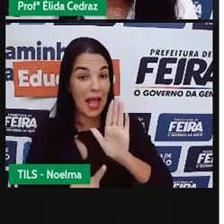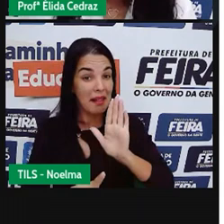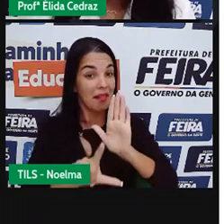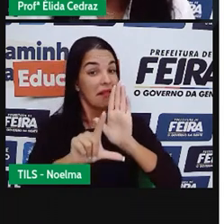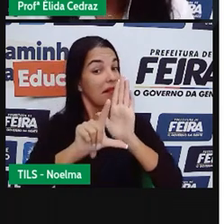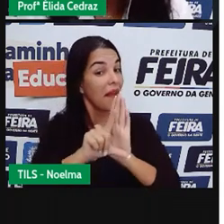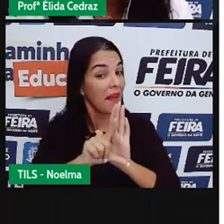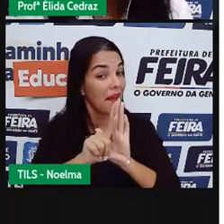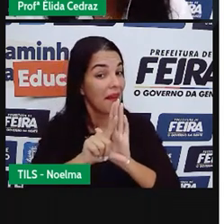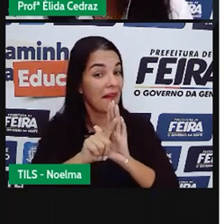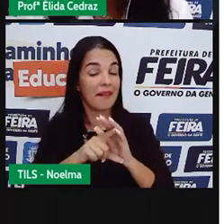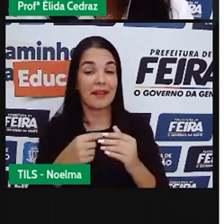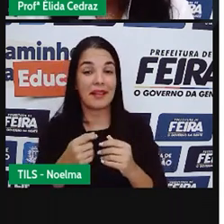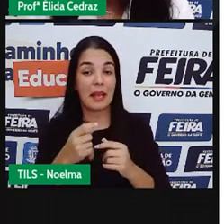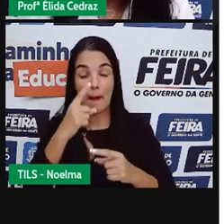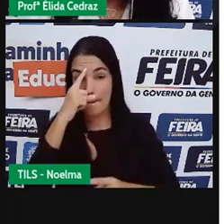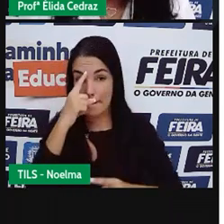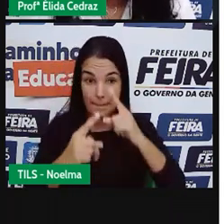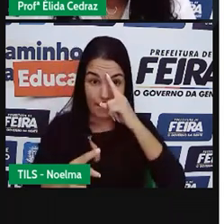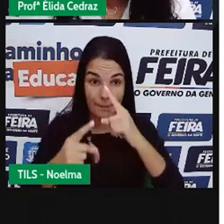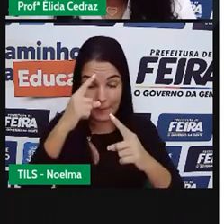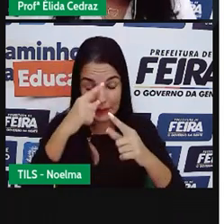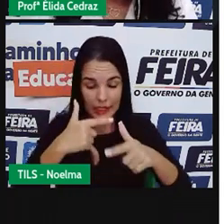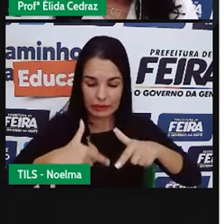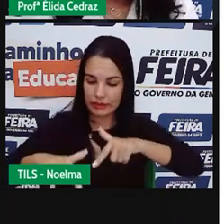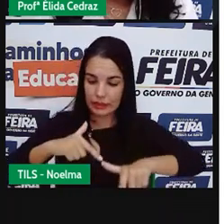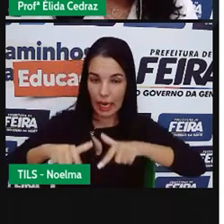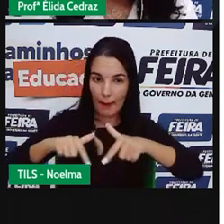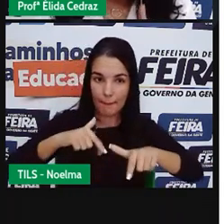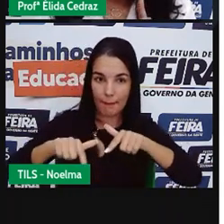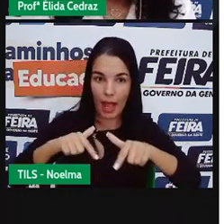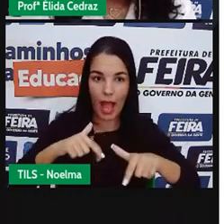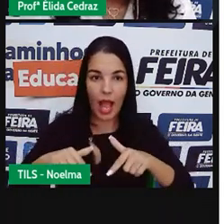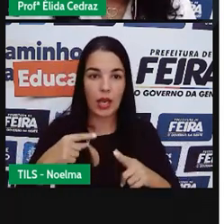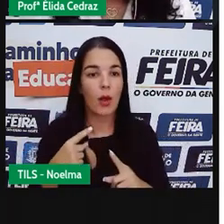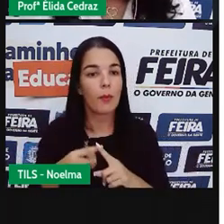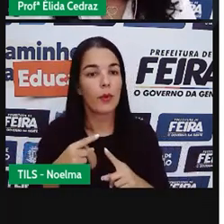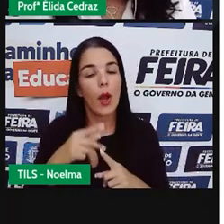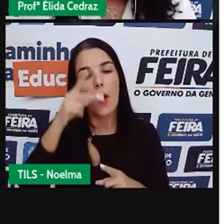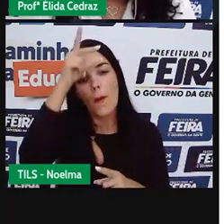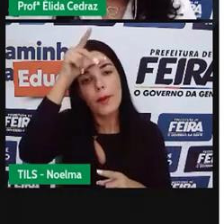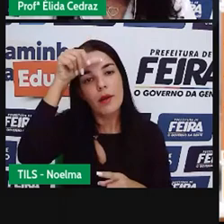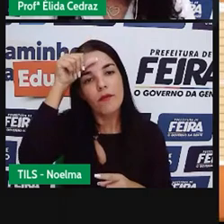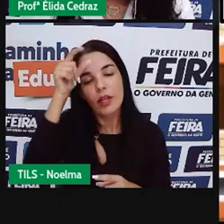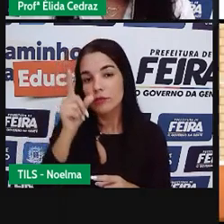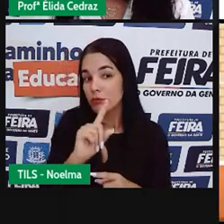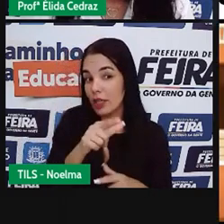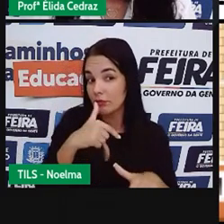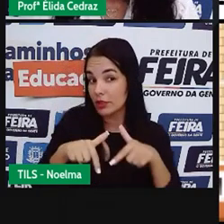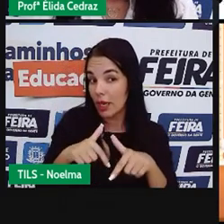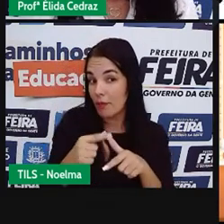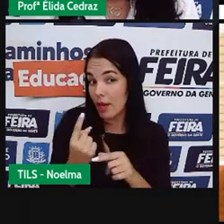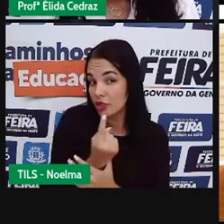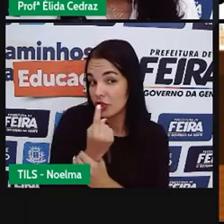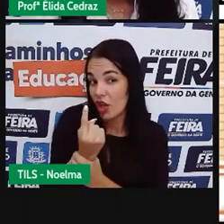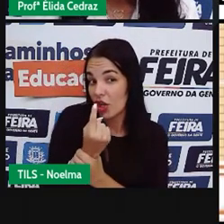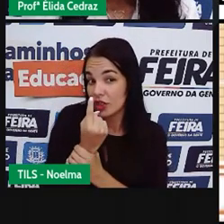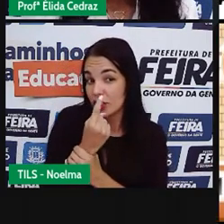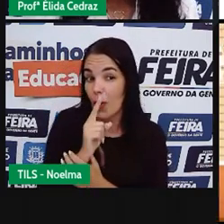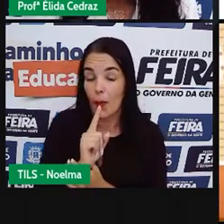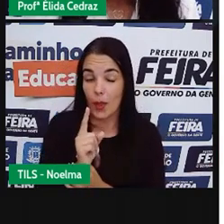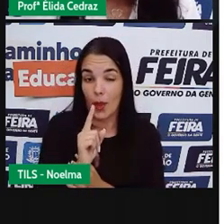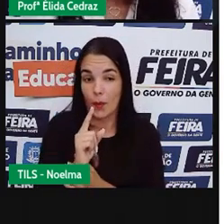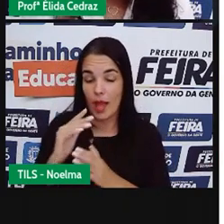leis, delega serviços, porque o prefeito não trabalha sozinho. O